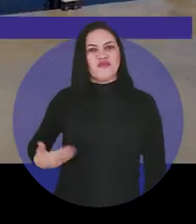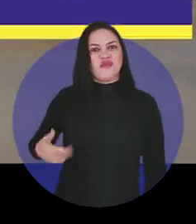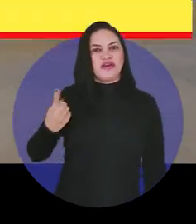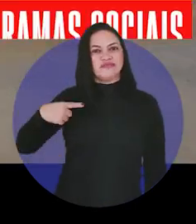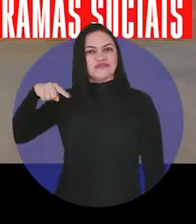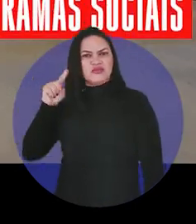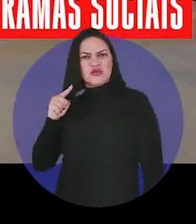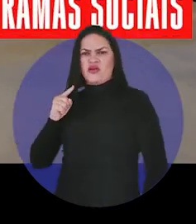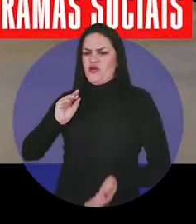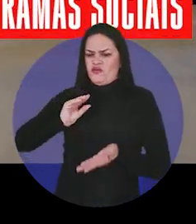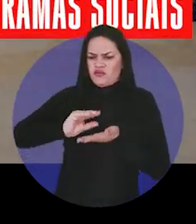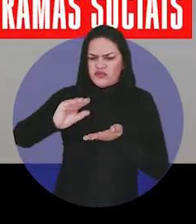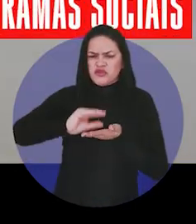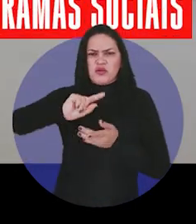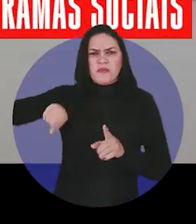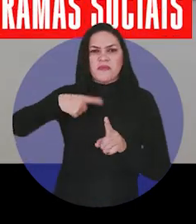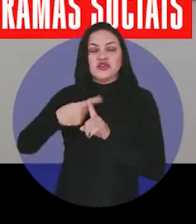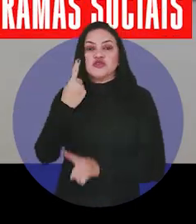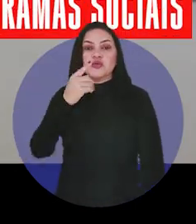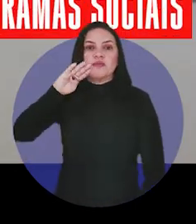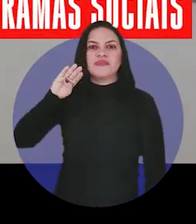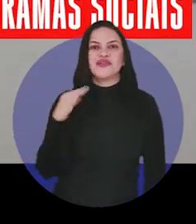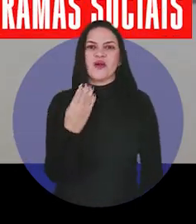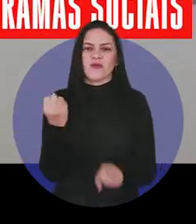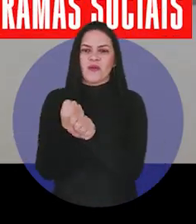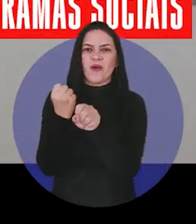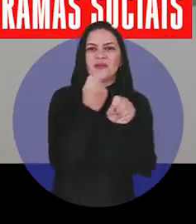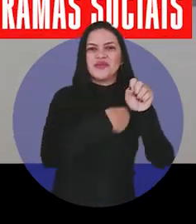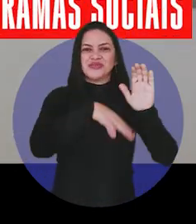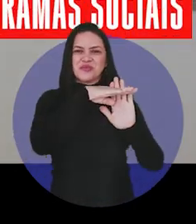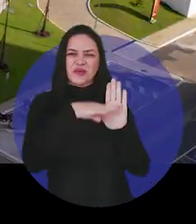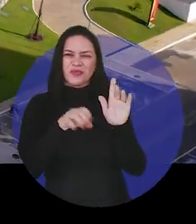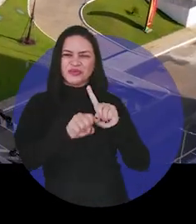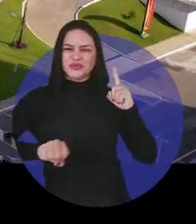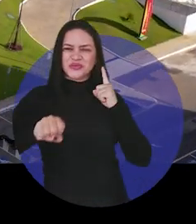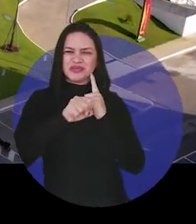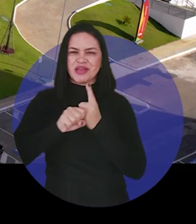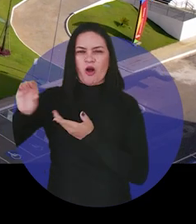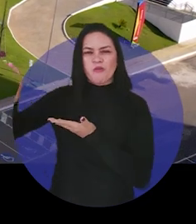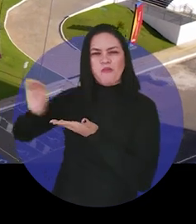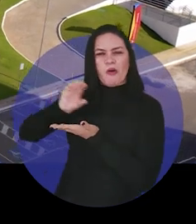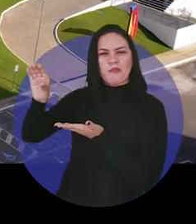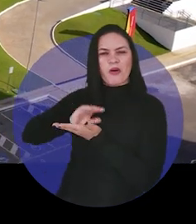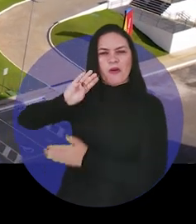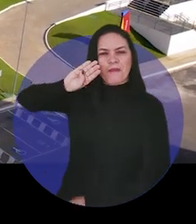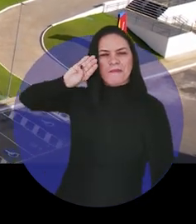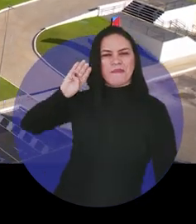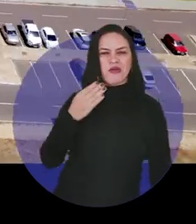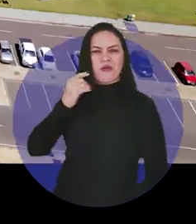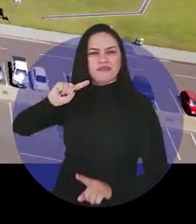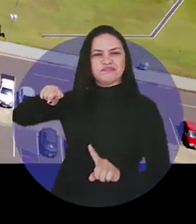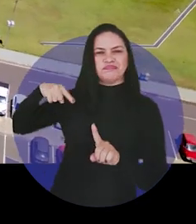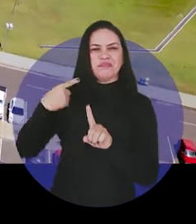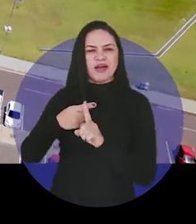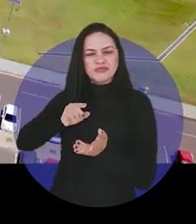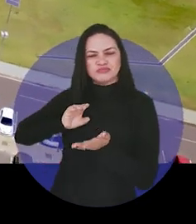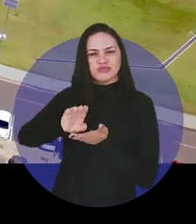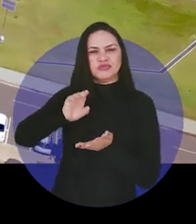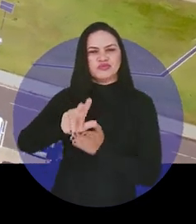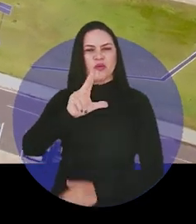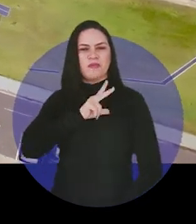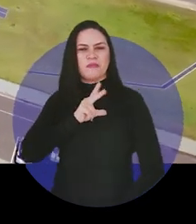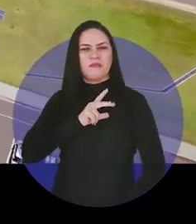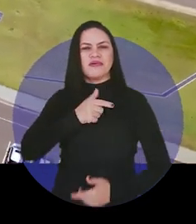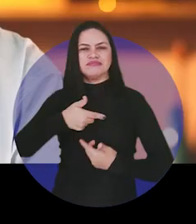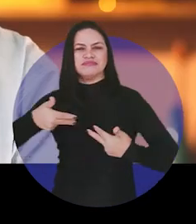dois governos, Flávio Dino investiu mais de 20 bilhões de reais em obras e programas sociais. E atraiu outros bilhões de reais